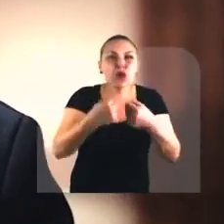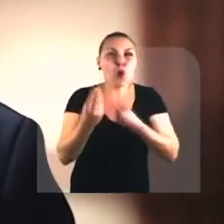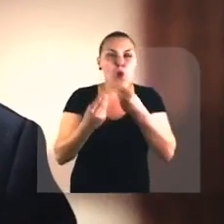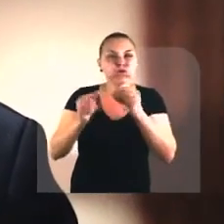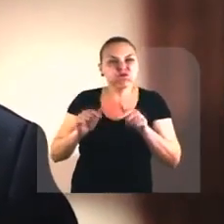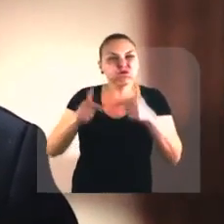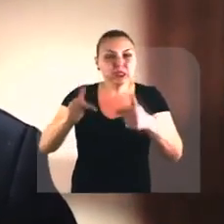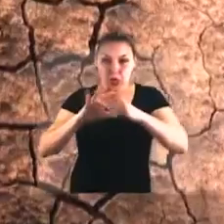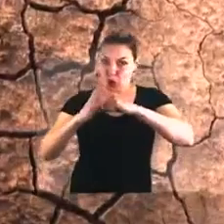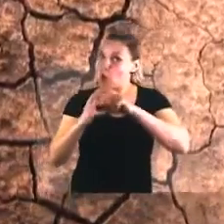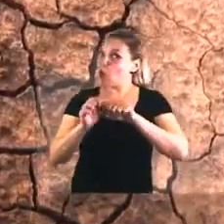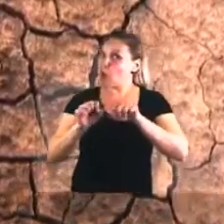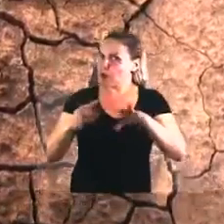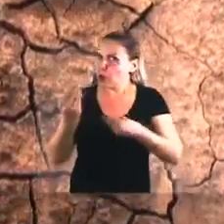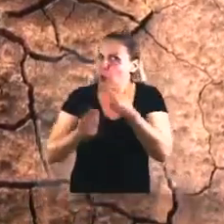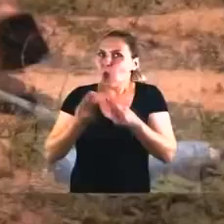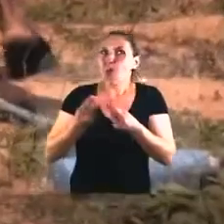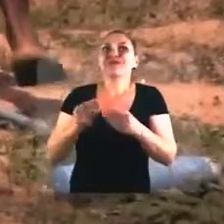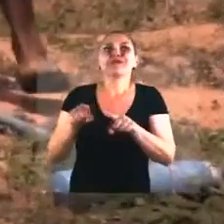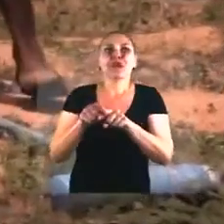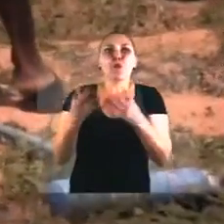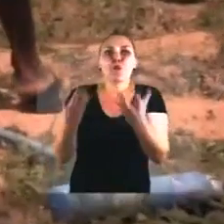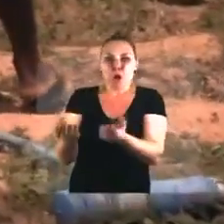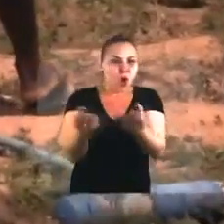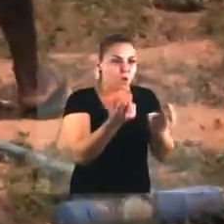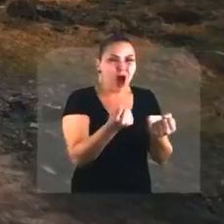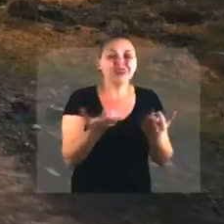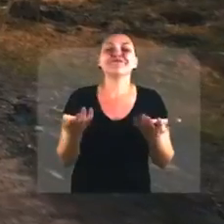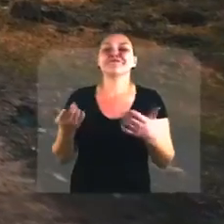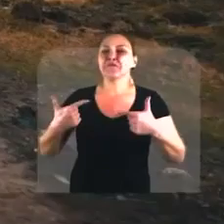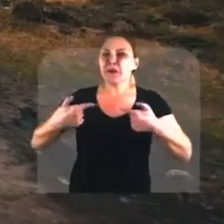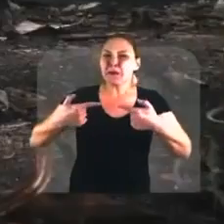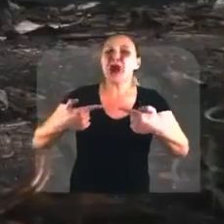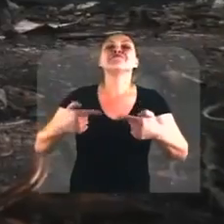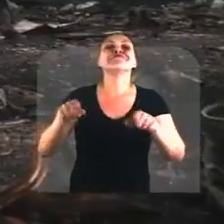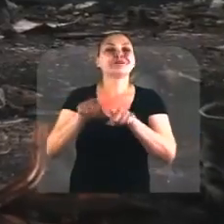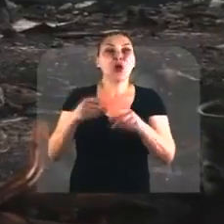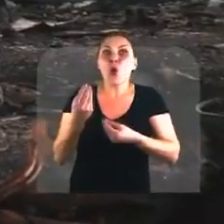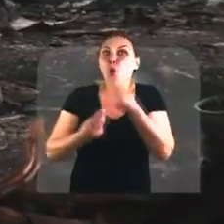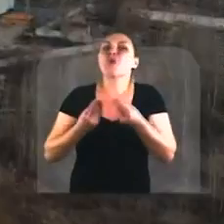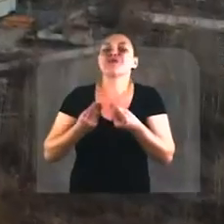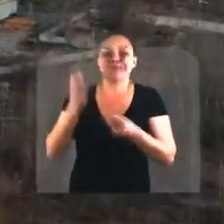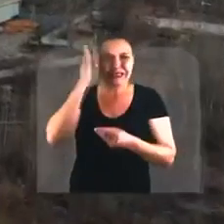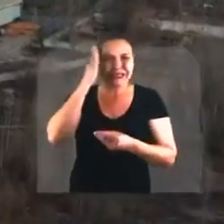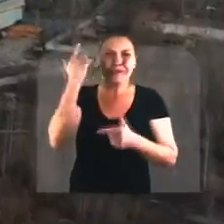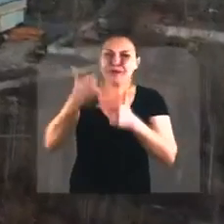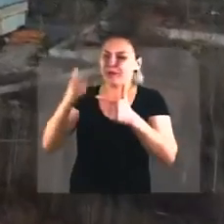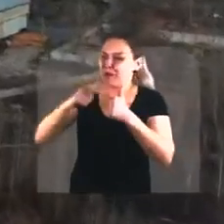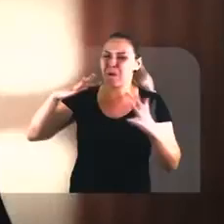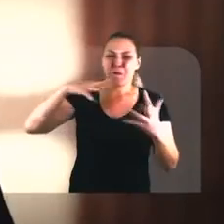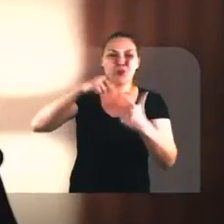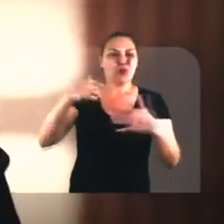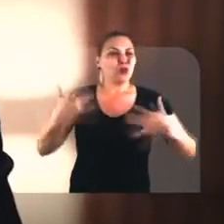enfrentar o Covid Enfrentamos uma grande seca pela frente Tivemos uma guerra Que todos sabem das consequências Para